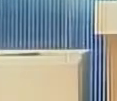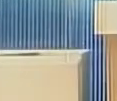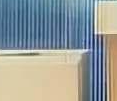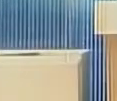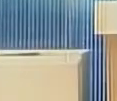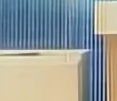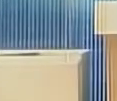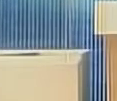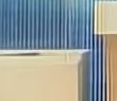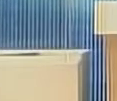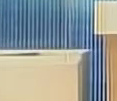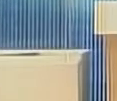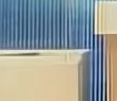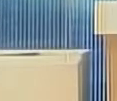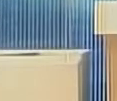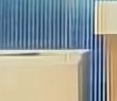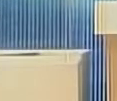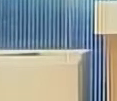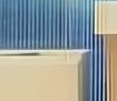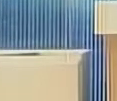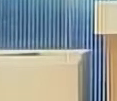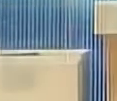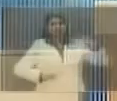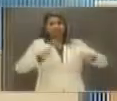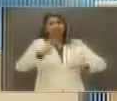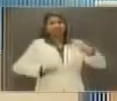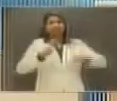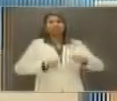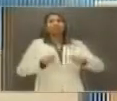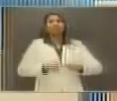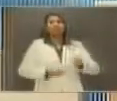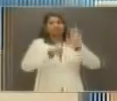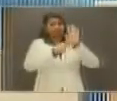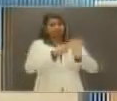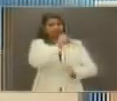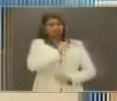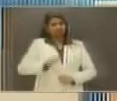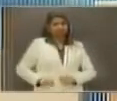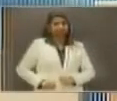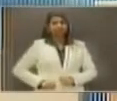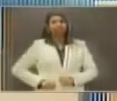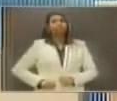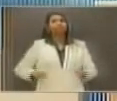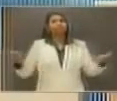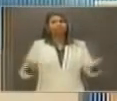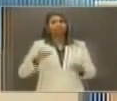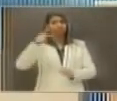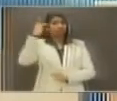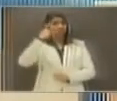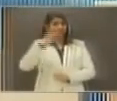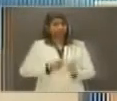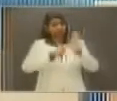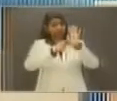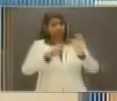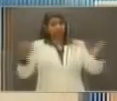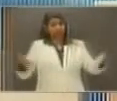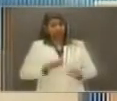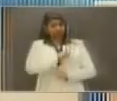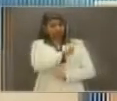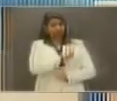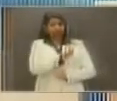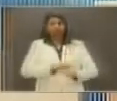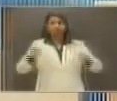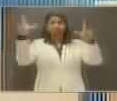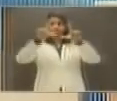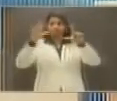Estamos de volta com o debate entre os candidatos ao Senado Federal pela Paraíba. Esse debate está sendo transmitido ao vivo pela TV Tamaú,